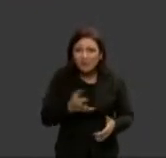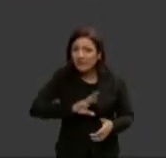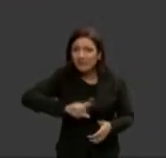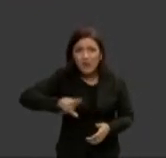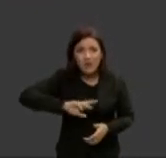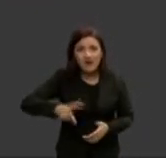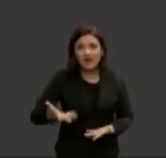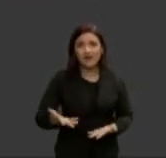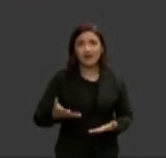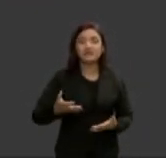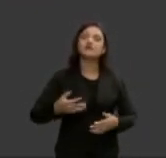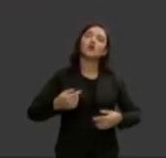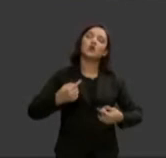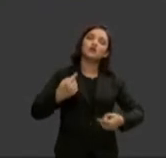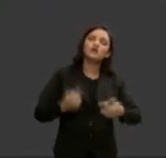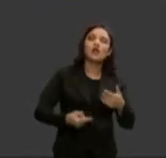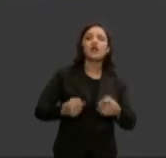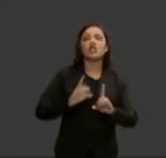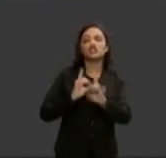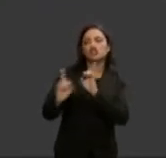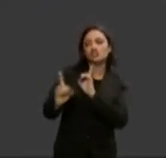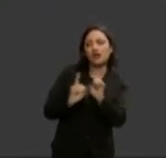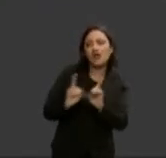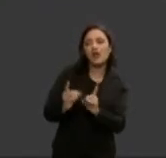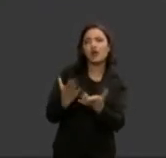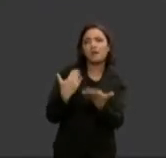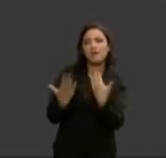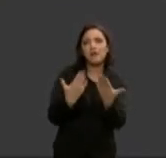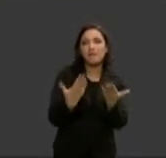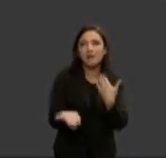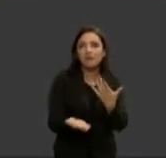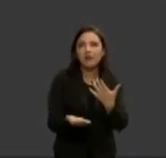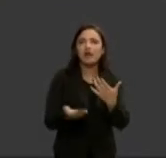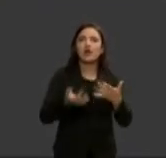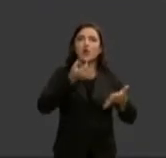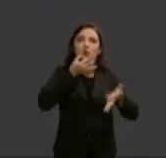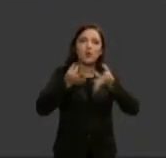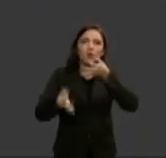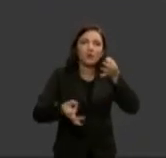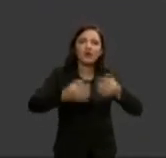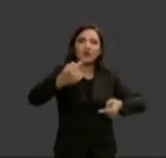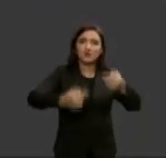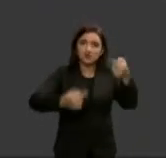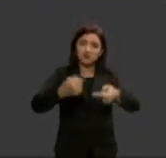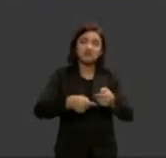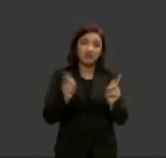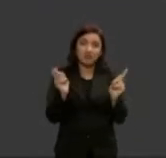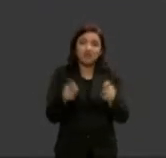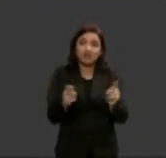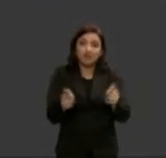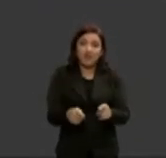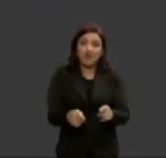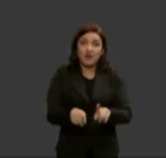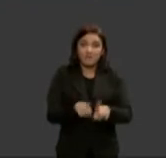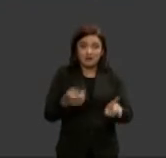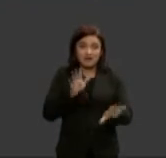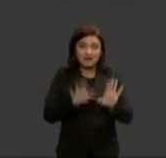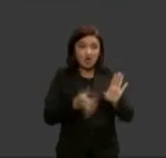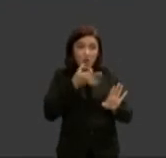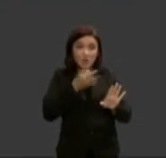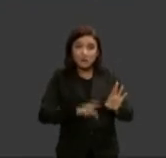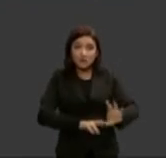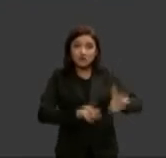debate o diálogo sim ter ideias diferentes não quer dizer necessariamente ter